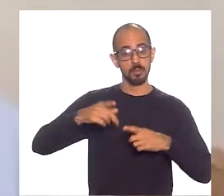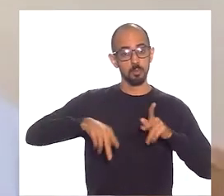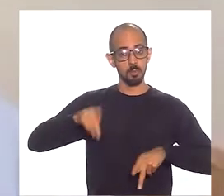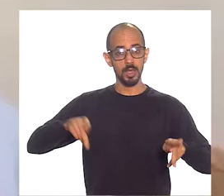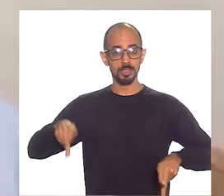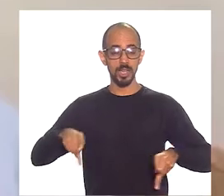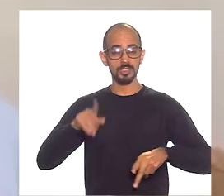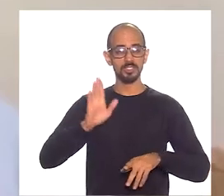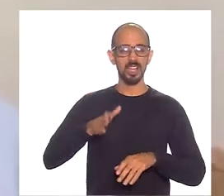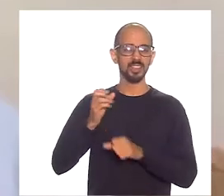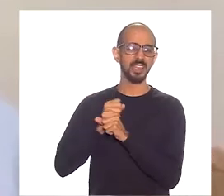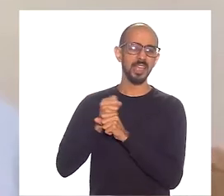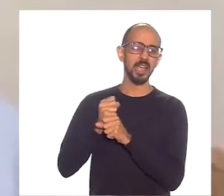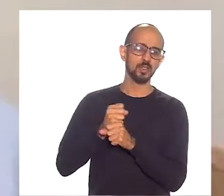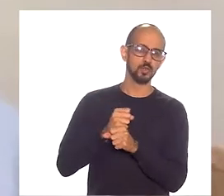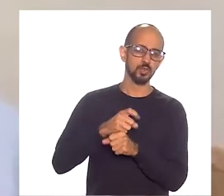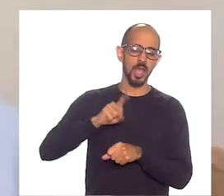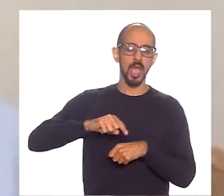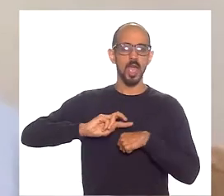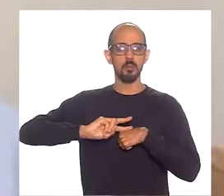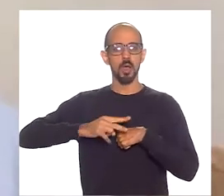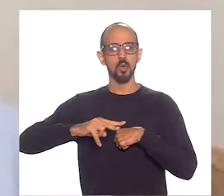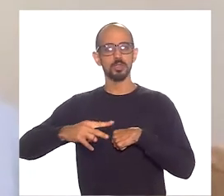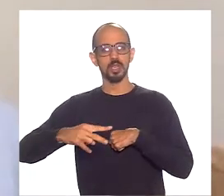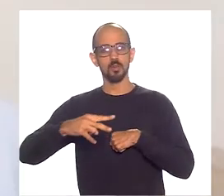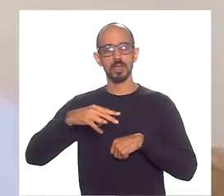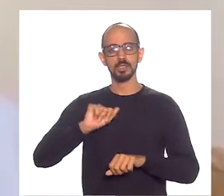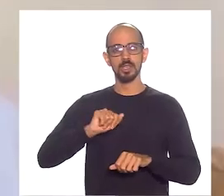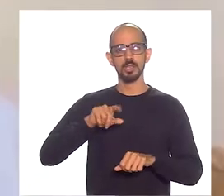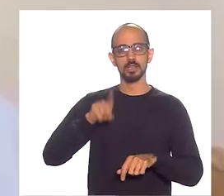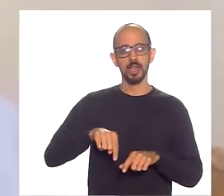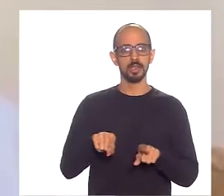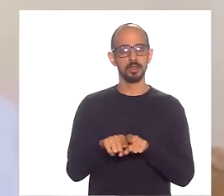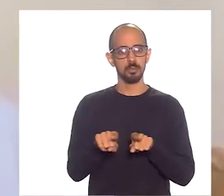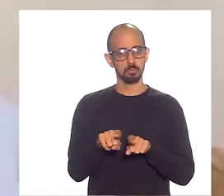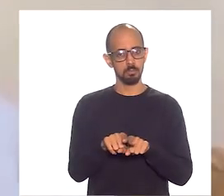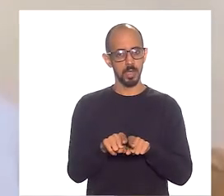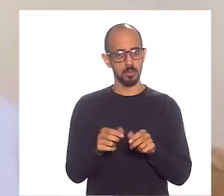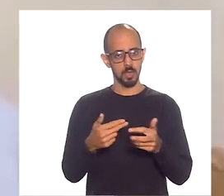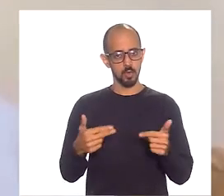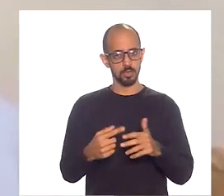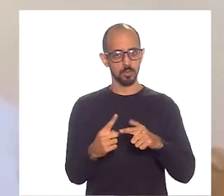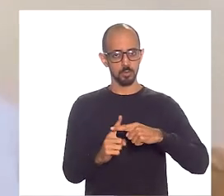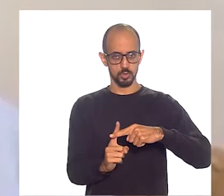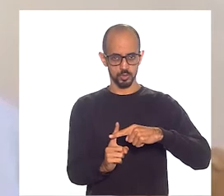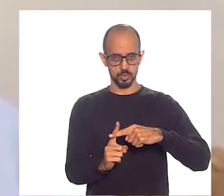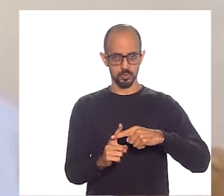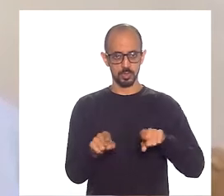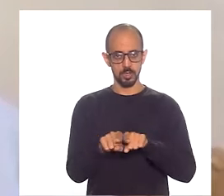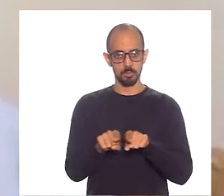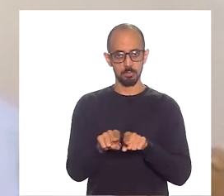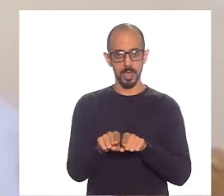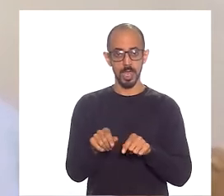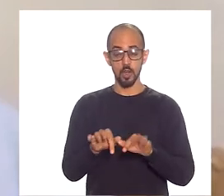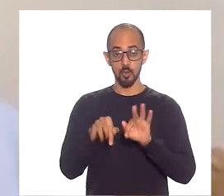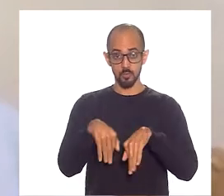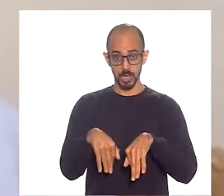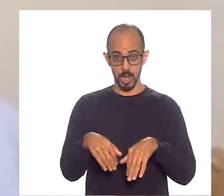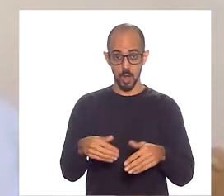reflexo, mas é um ponto positivo que temos que ressaltar. E, por último, nessa pandemia,